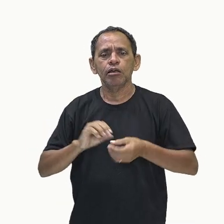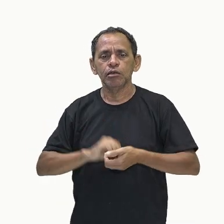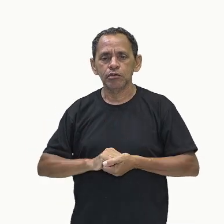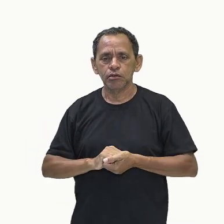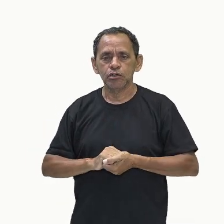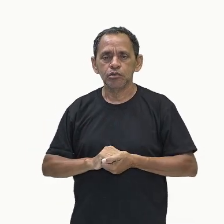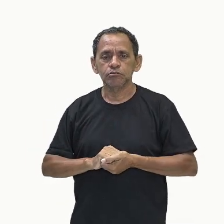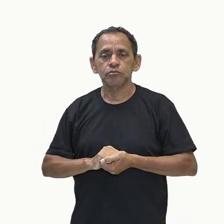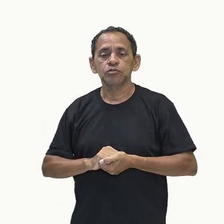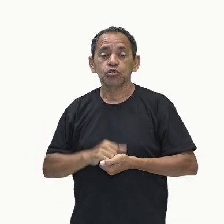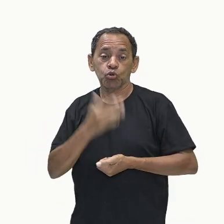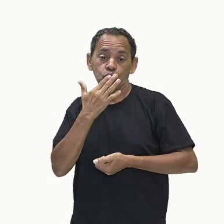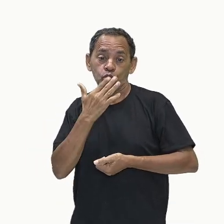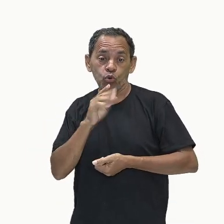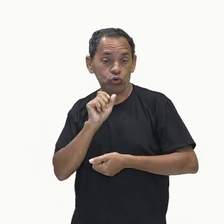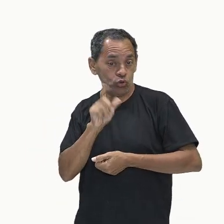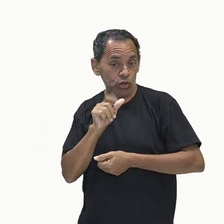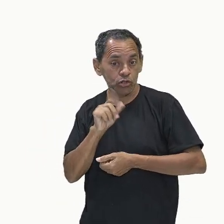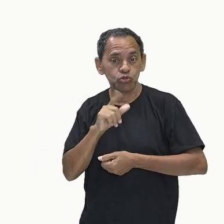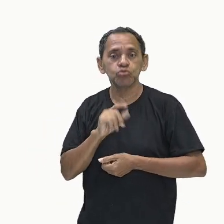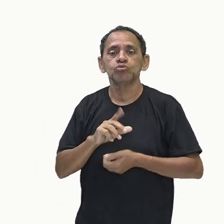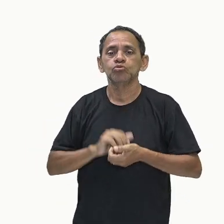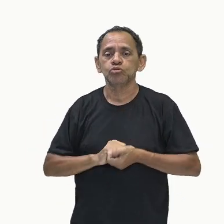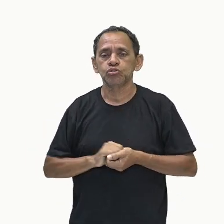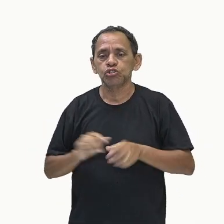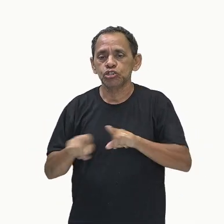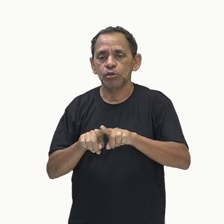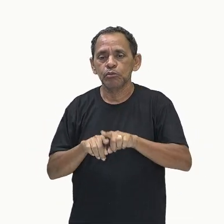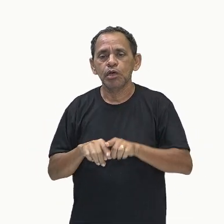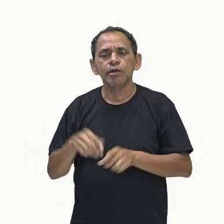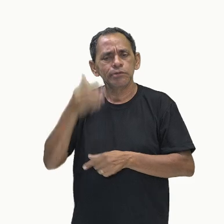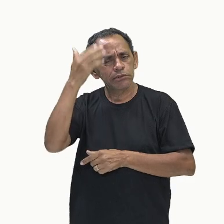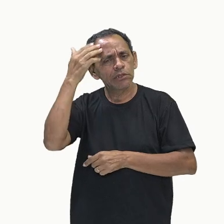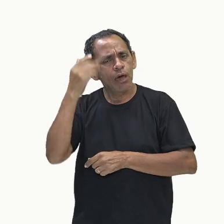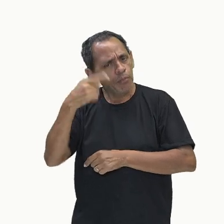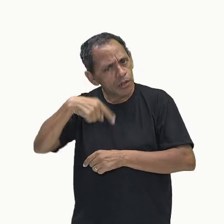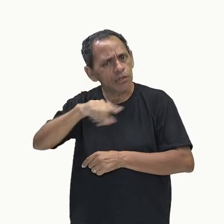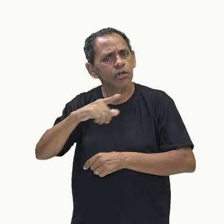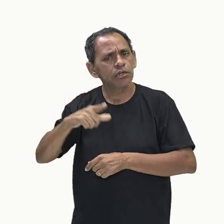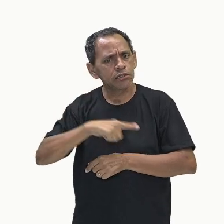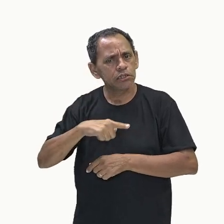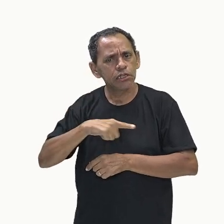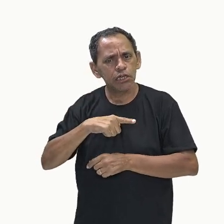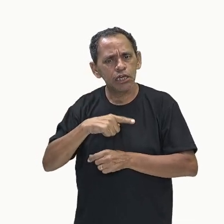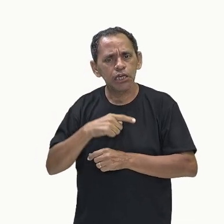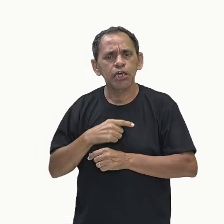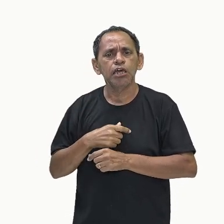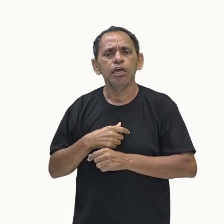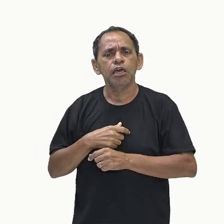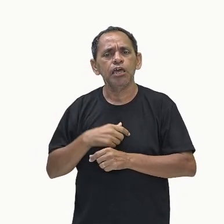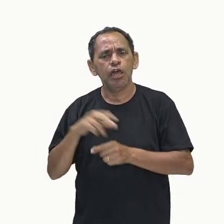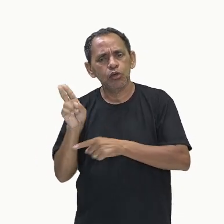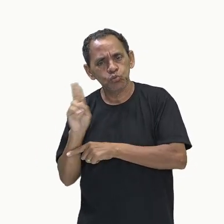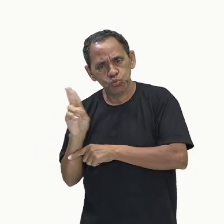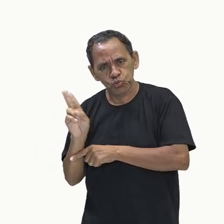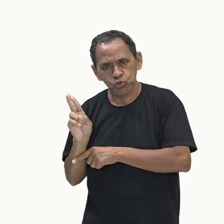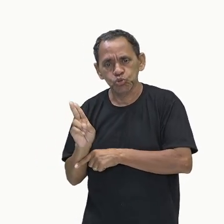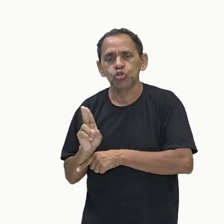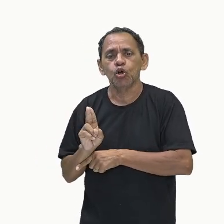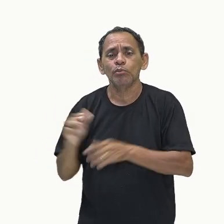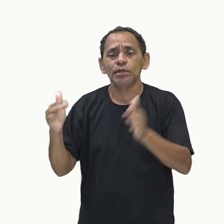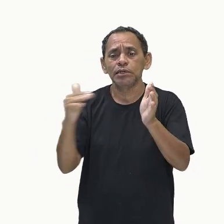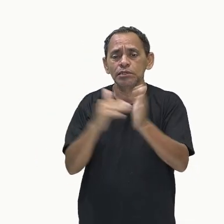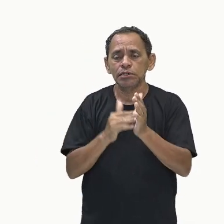perdão, a coroa azul. Então, para que vocês saibam que existiam, não é mesmo? Essas denominações até a gente chegar, então, à